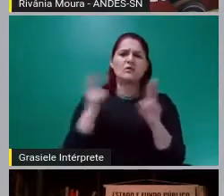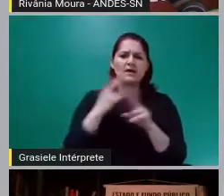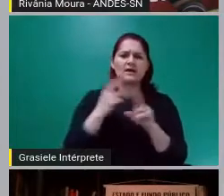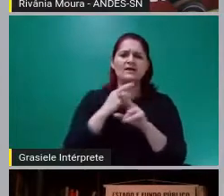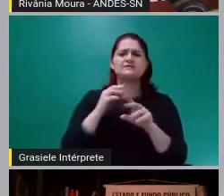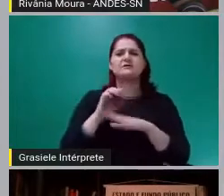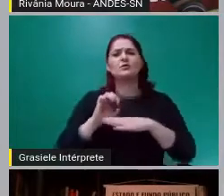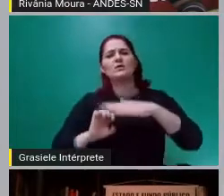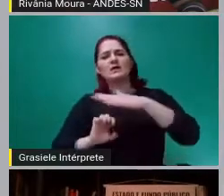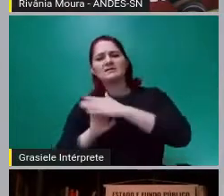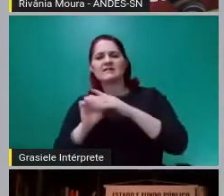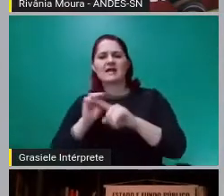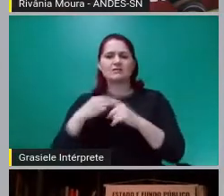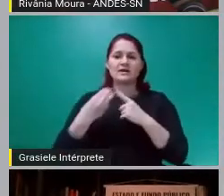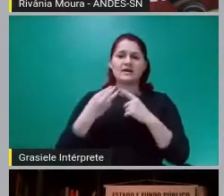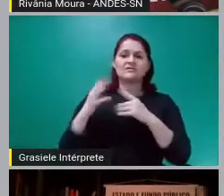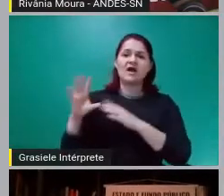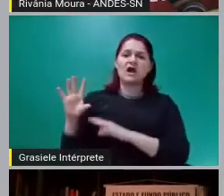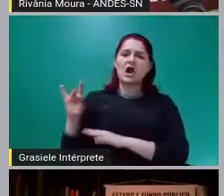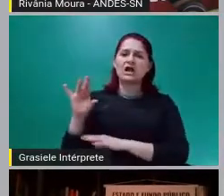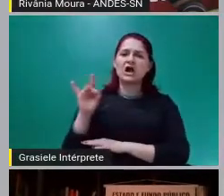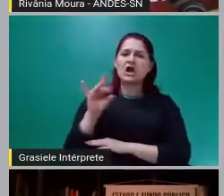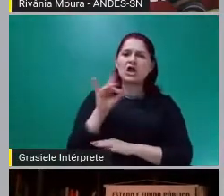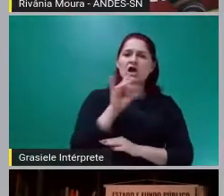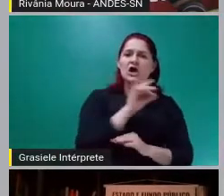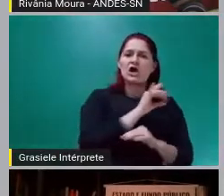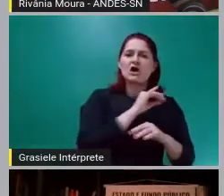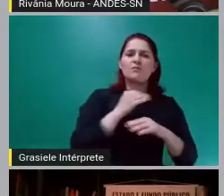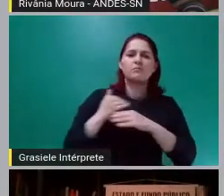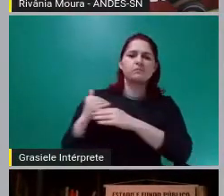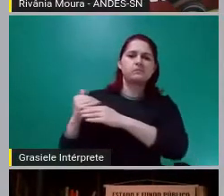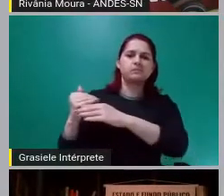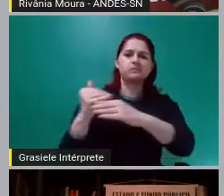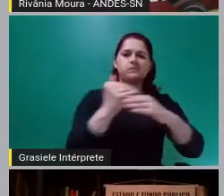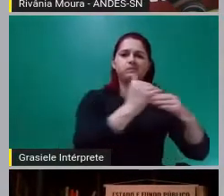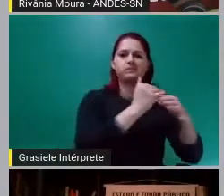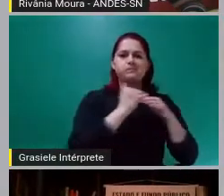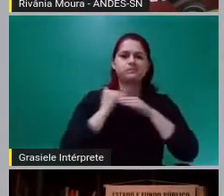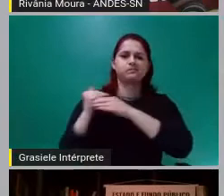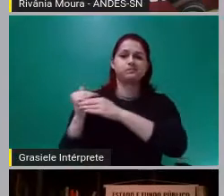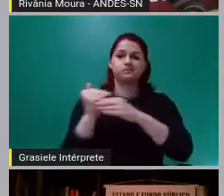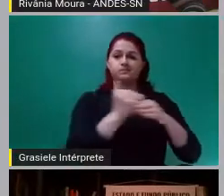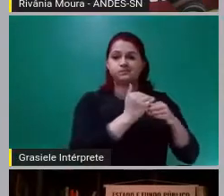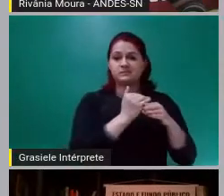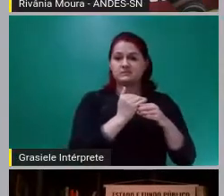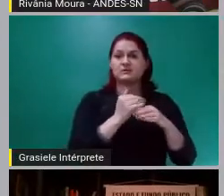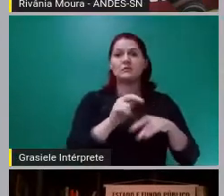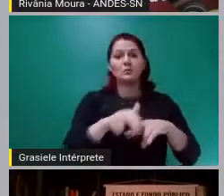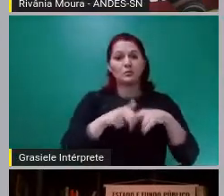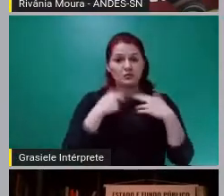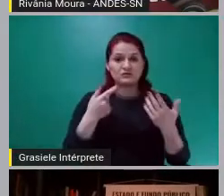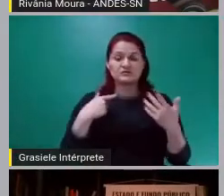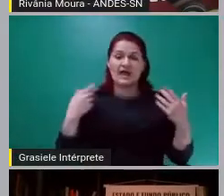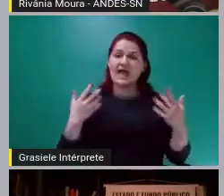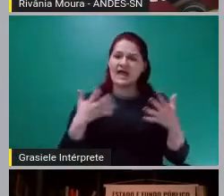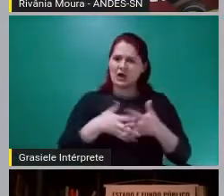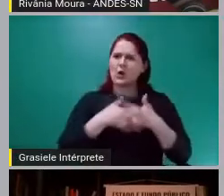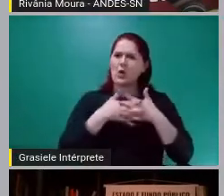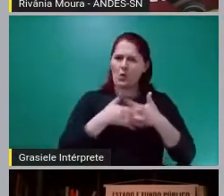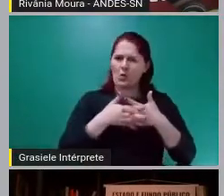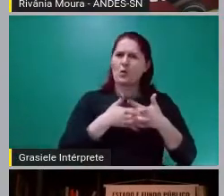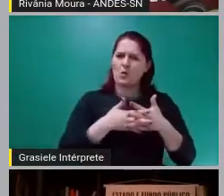a posição do país na divisão internacional do trabalho. Ou seja, altamente complexo. E